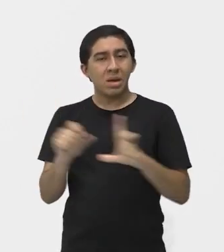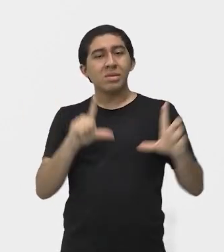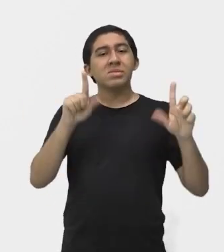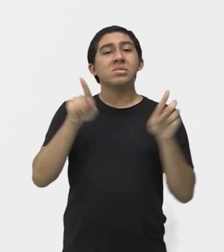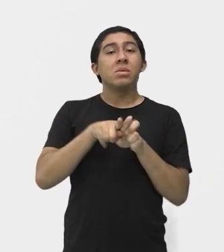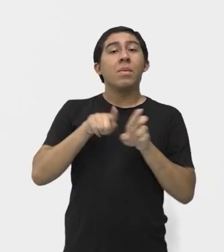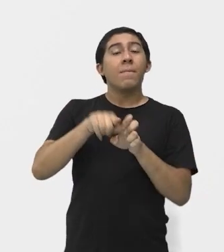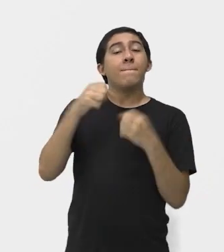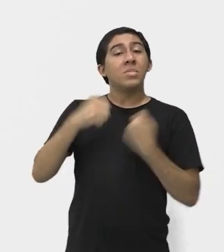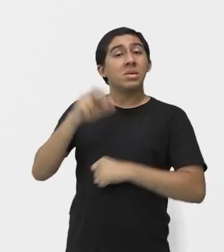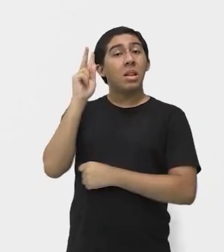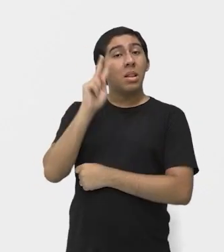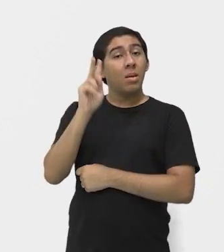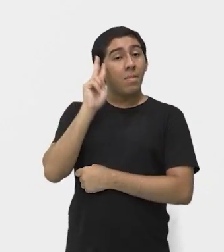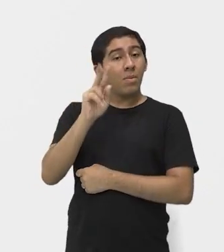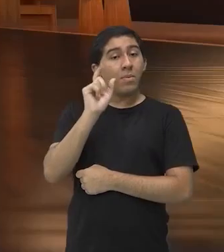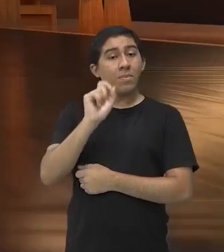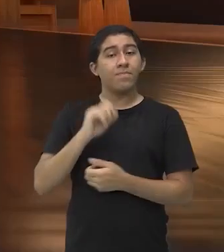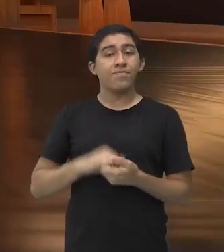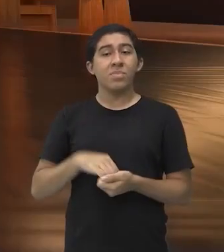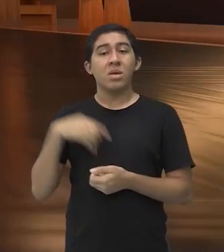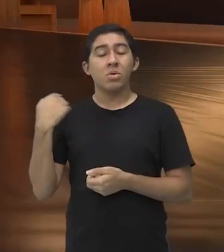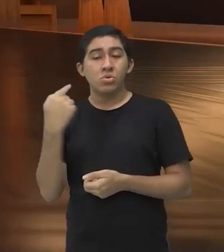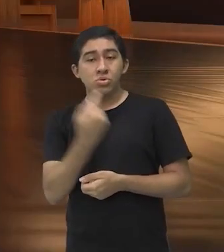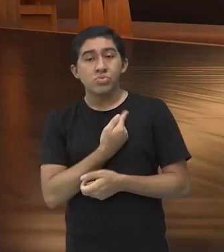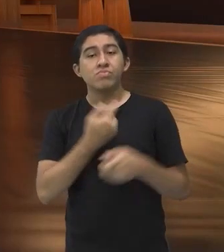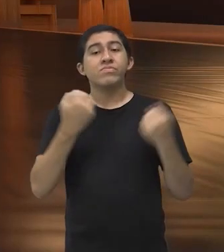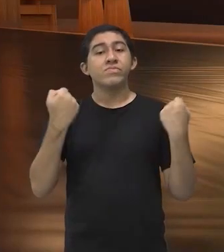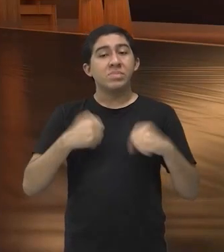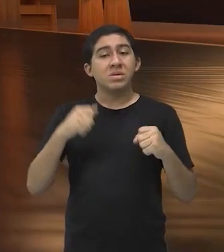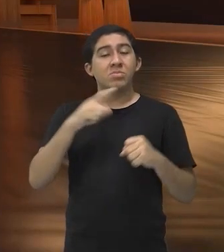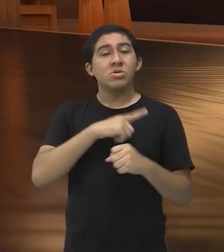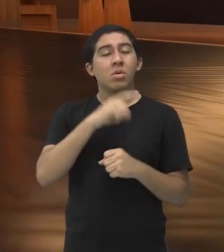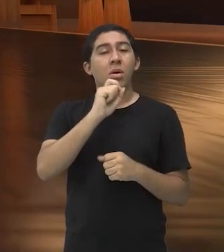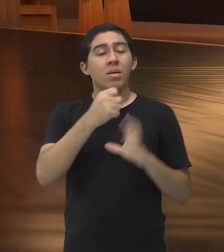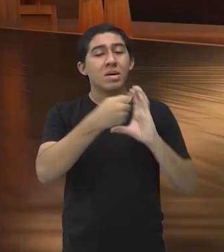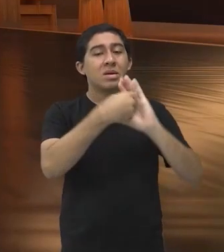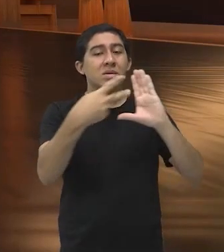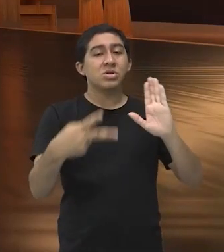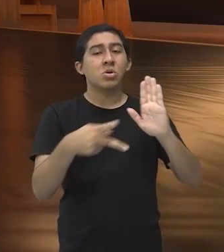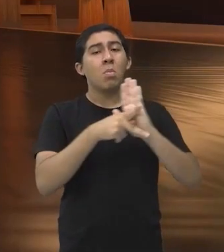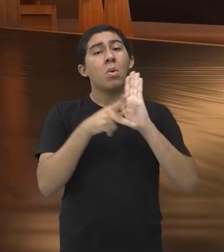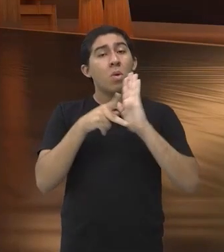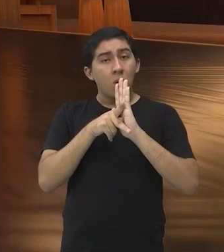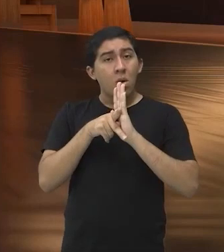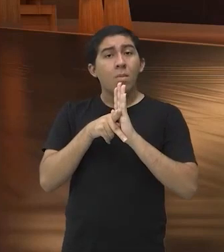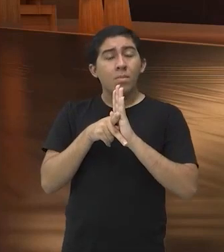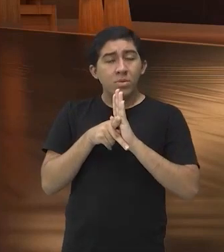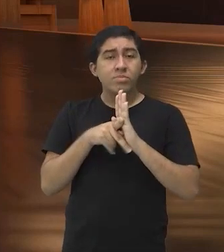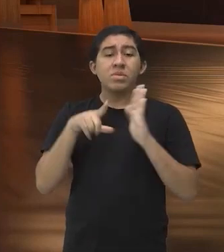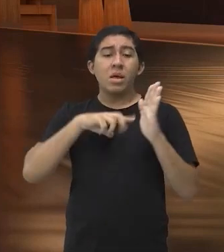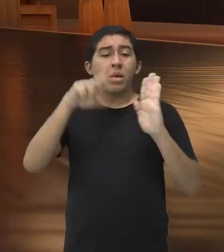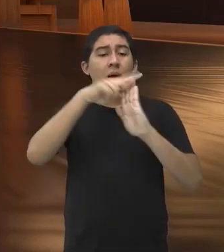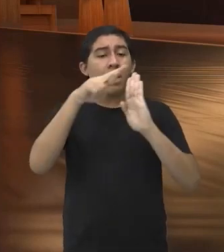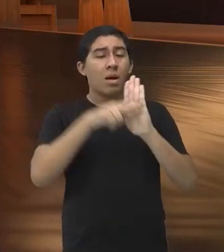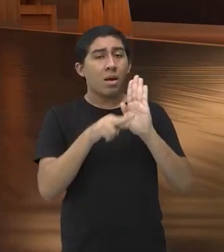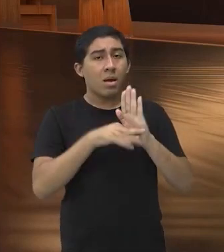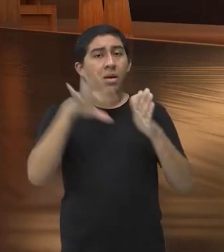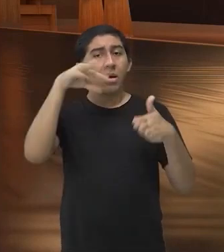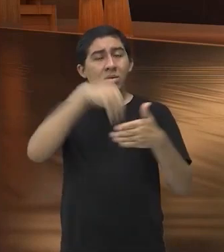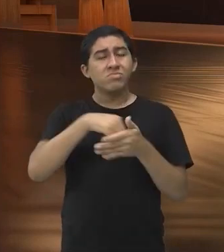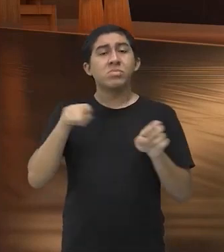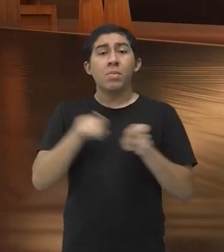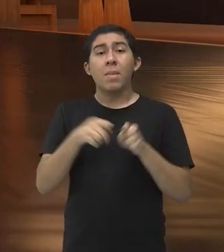ressaltar que a gente precisa ter os elementos secundários ali da luta, né? Aqueles